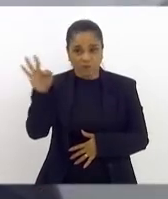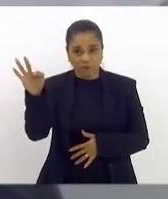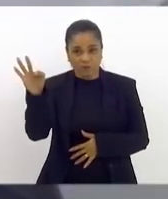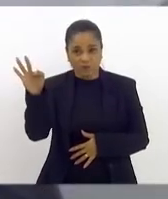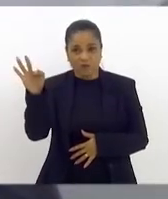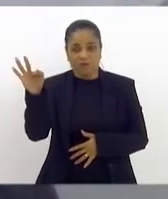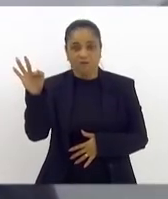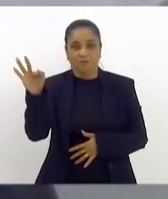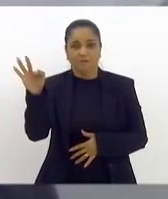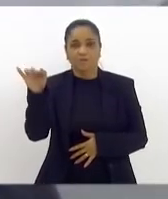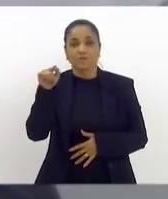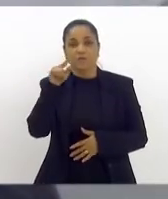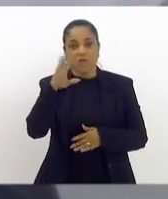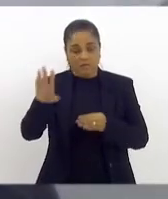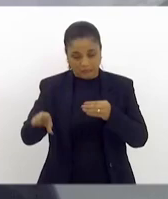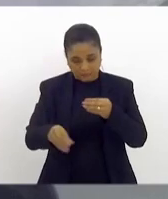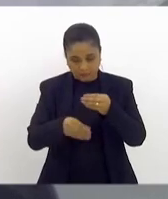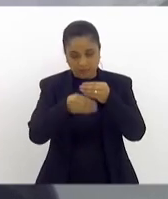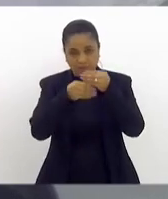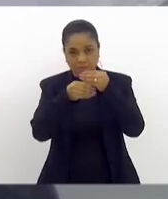através de sua emenda,